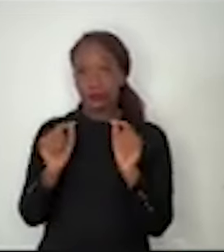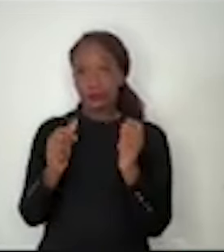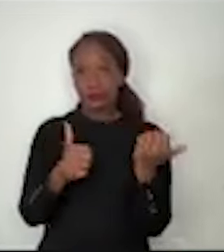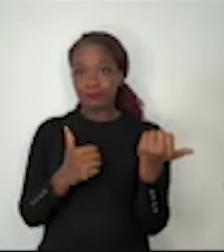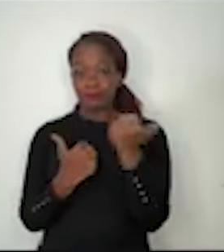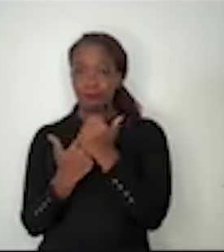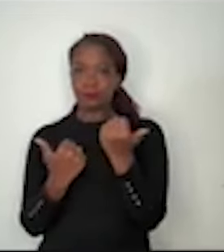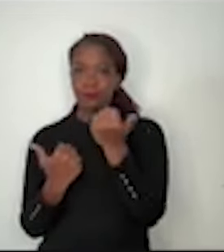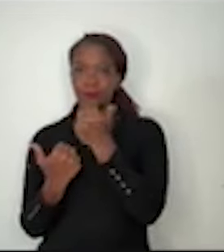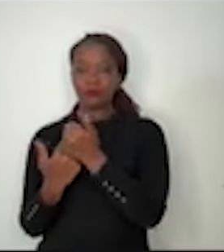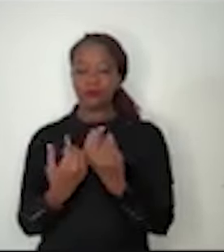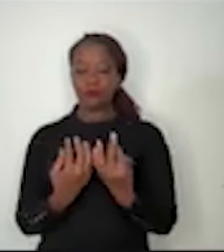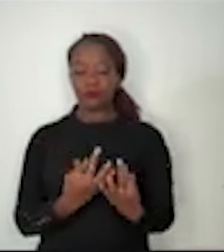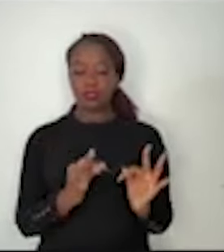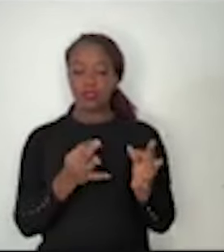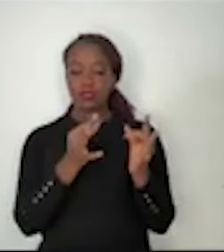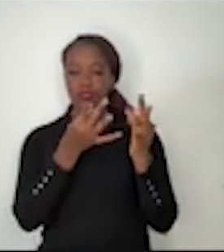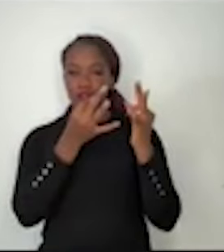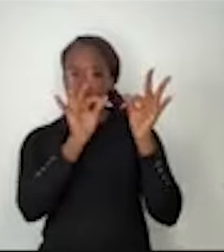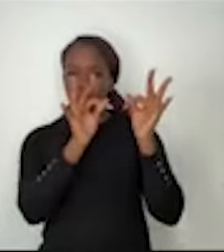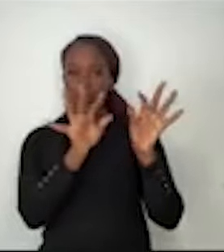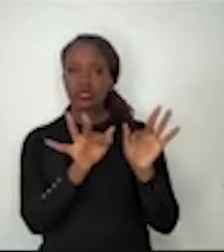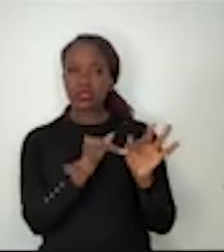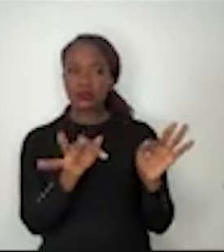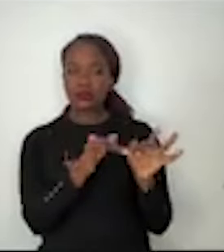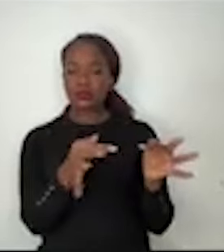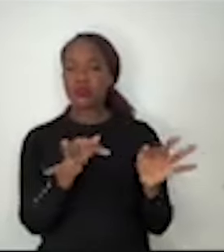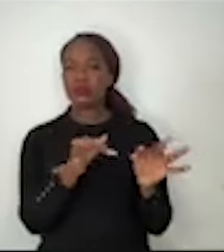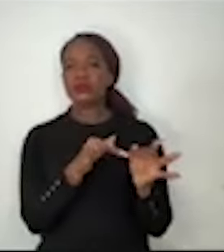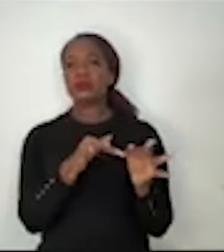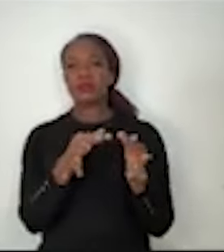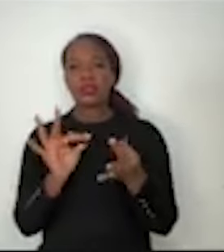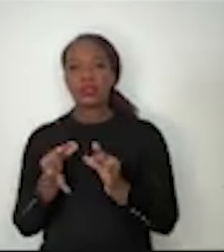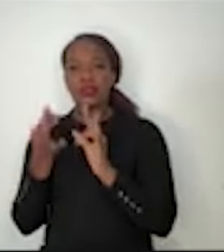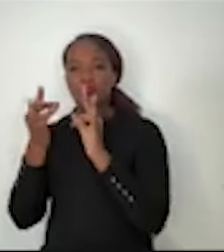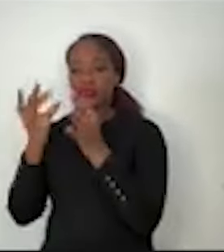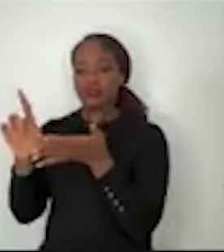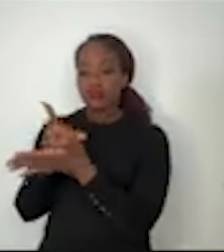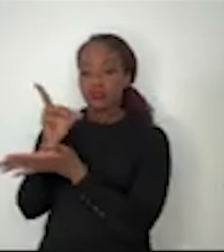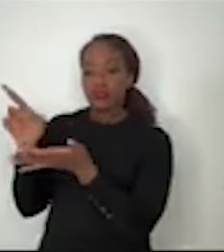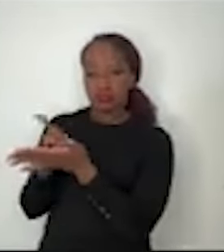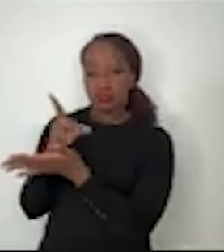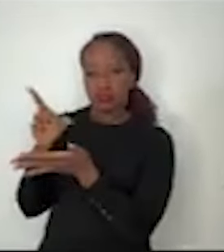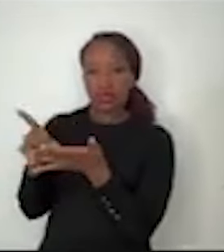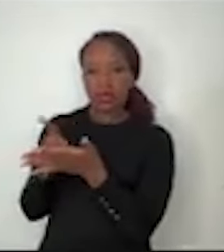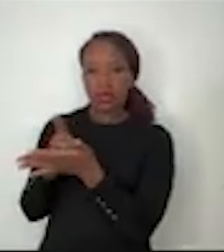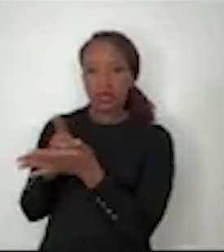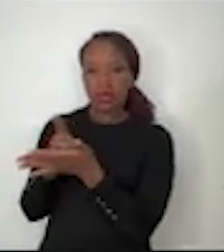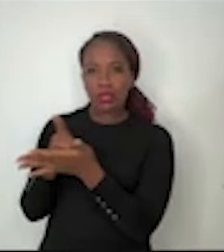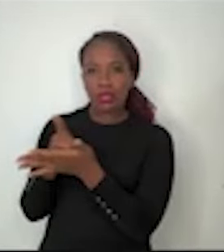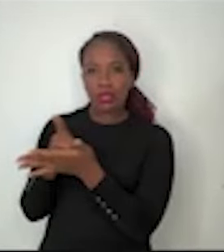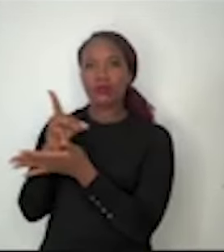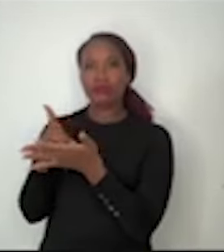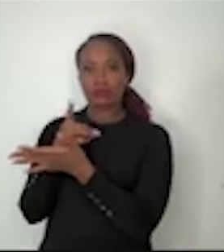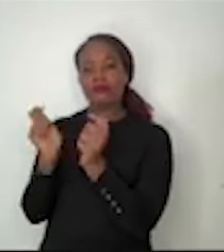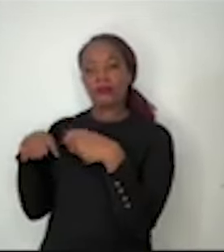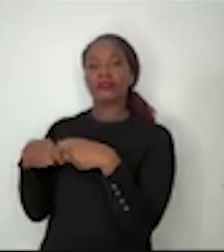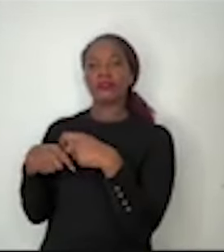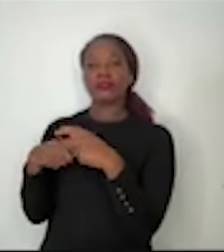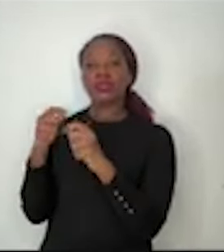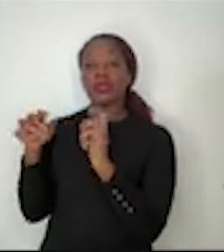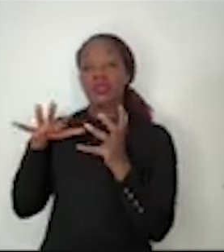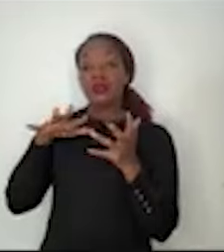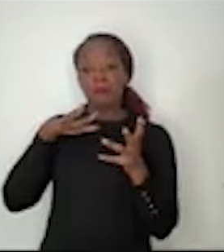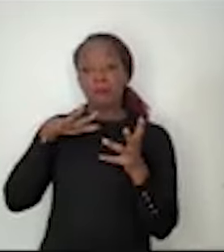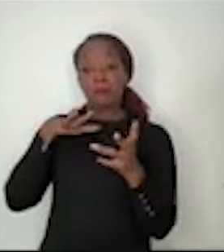tecnologia analógica pela tecnologia digital, que permitiu a universalização dos computadores